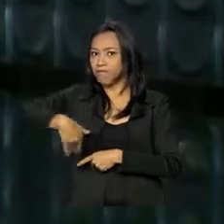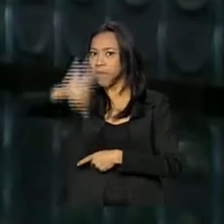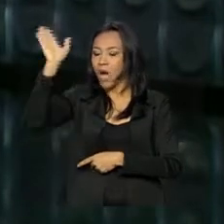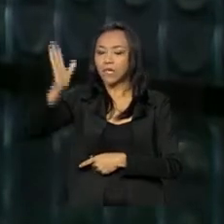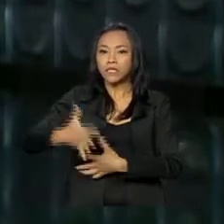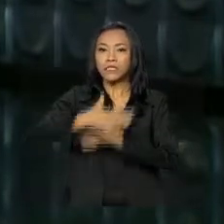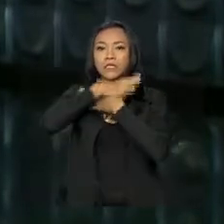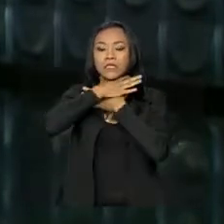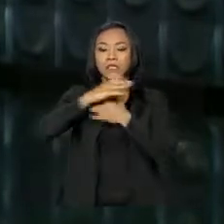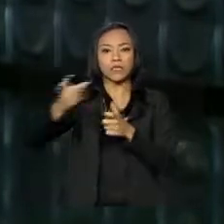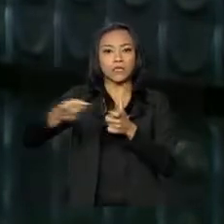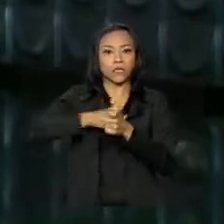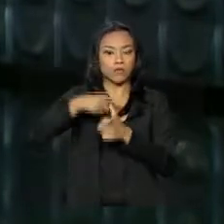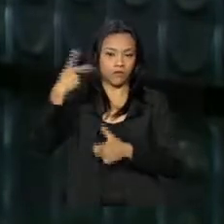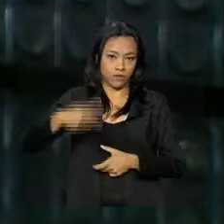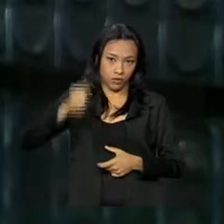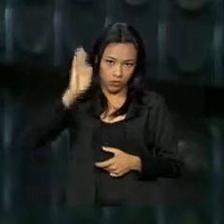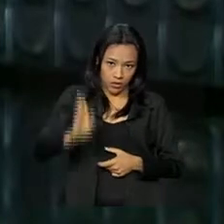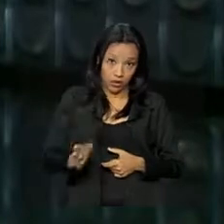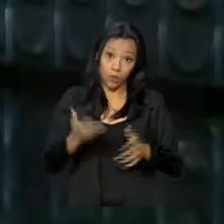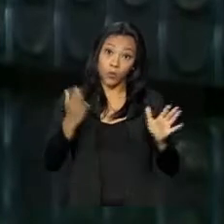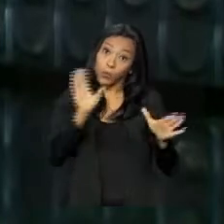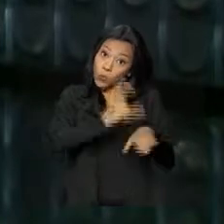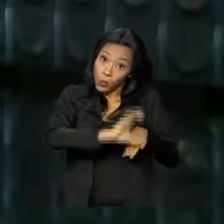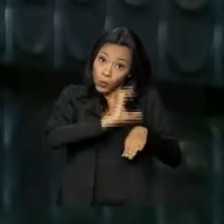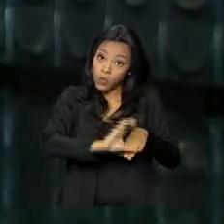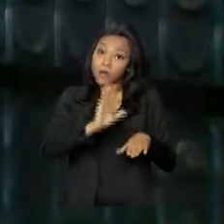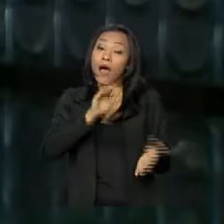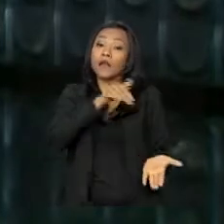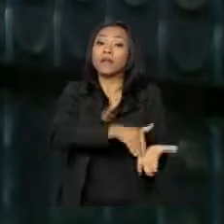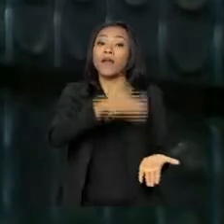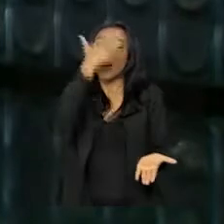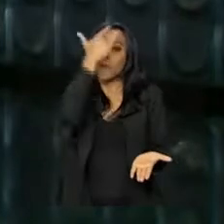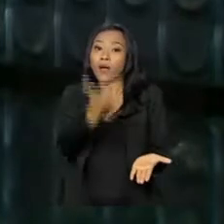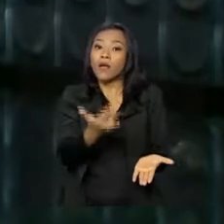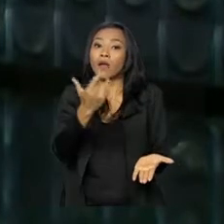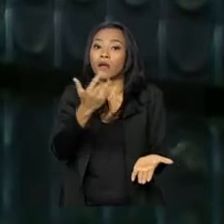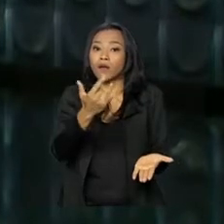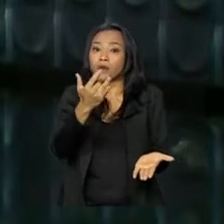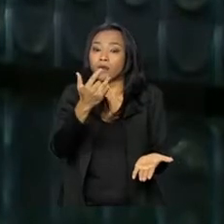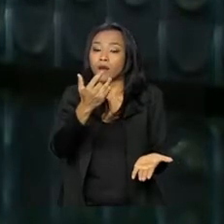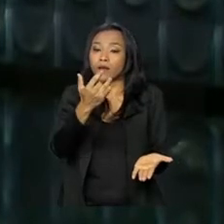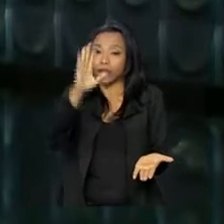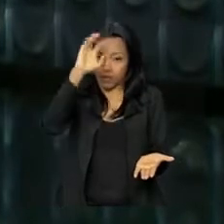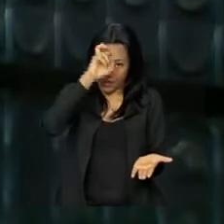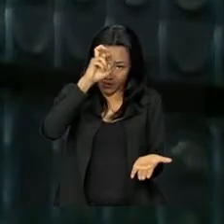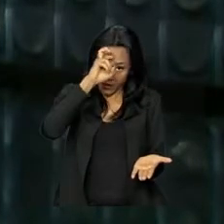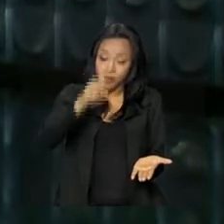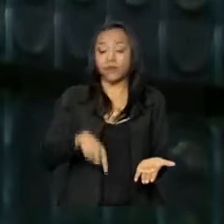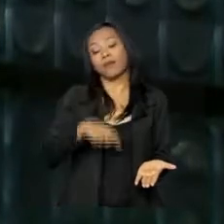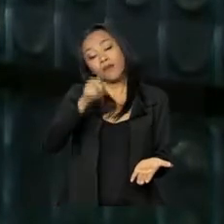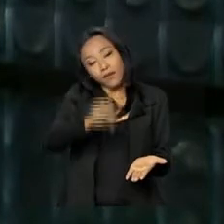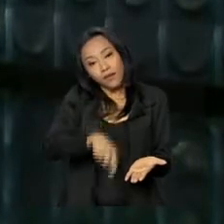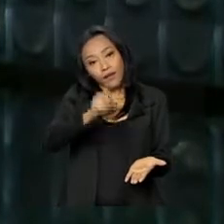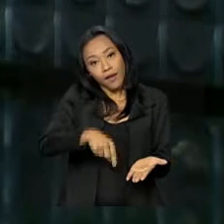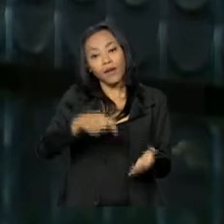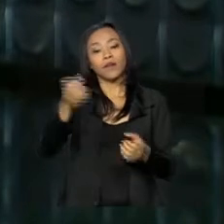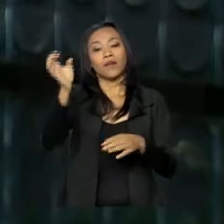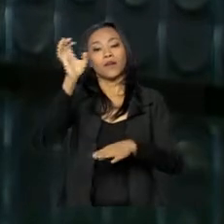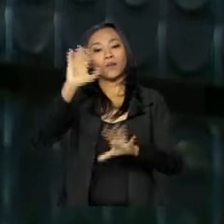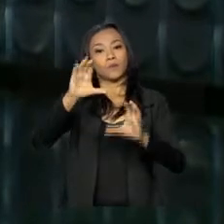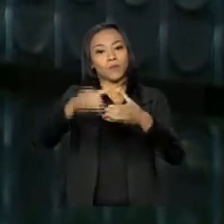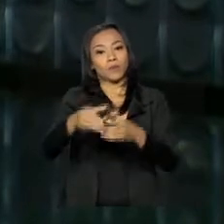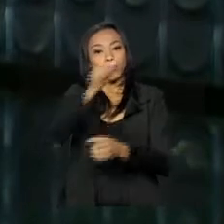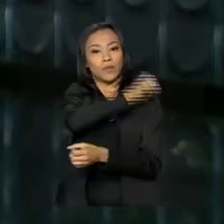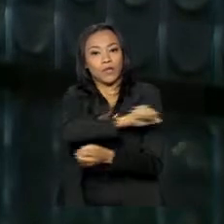endividados no Brasil. O curso vai até amanhã, quarta-feira, e envolve a Defensoria Pública do Rio, o